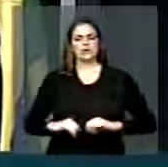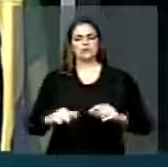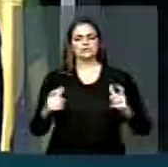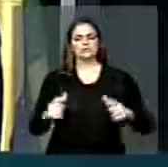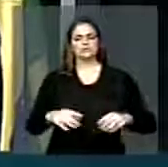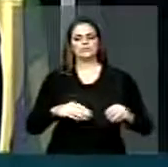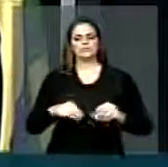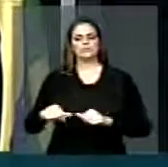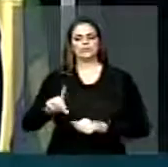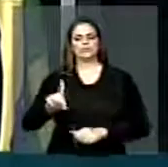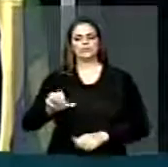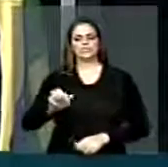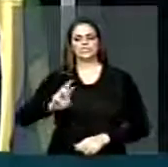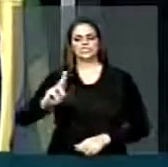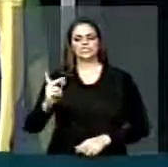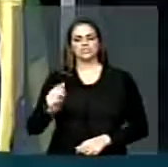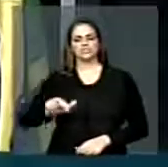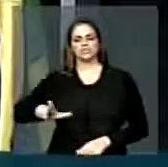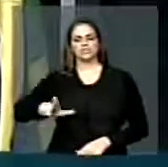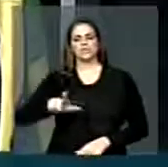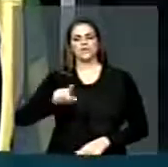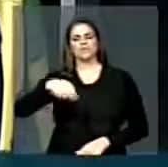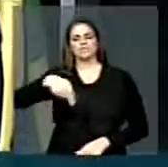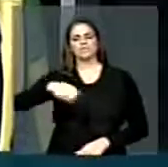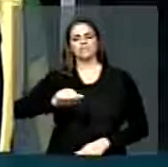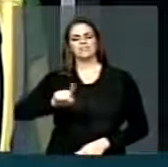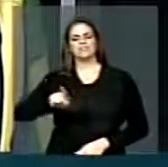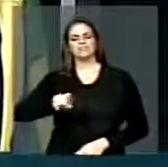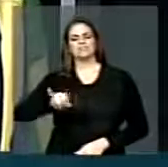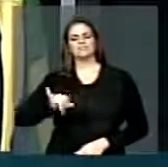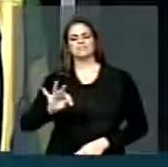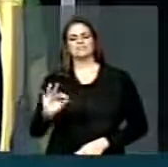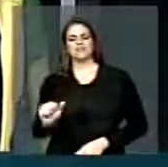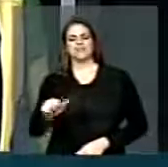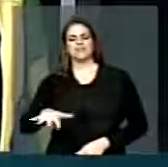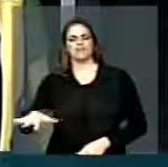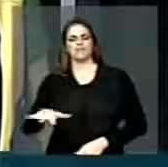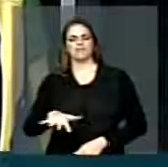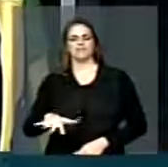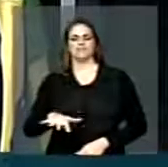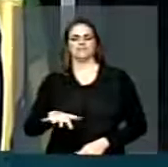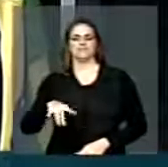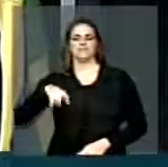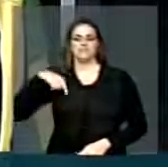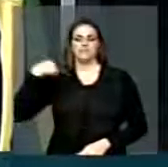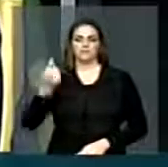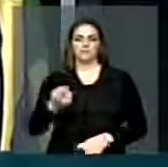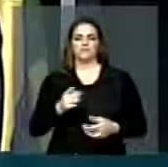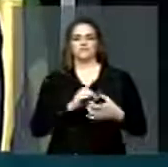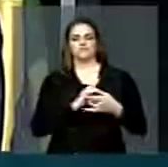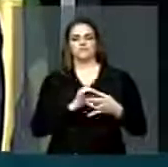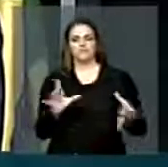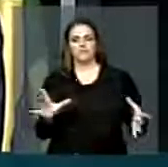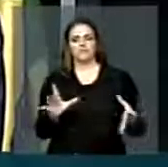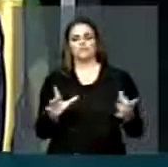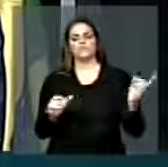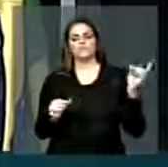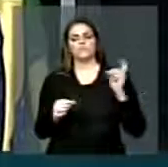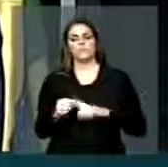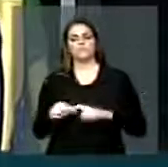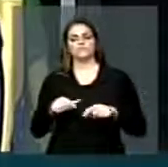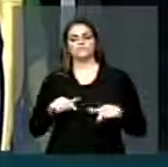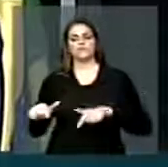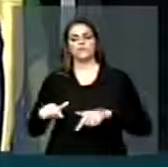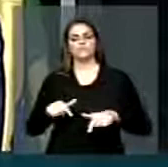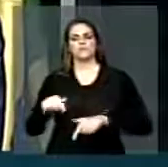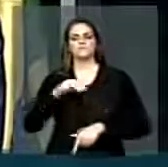concentração de Dachau. Assim que foi liberto do campo de concentração em 1945, ele retomou a sua obra missionária